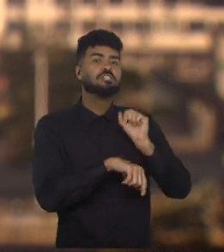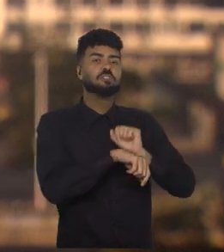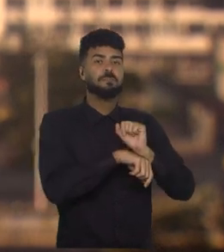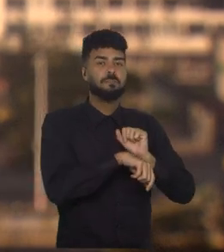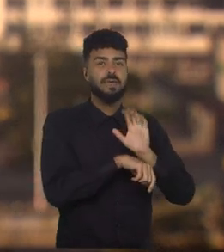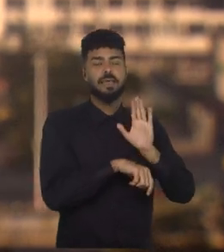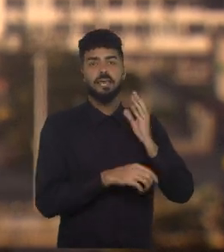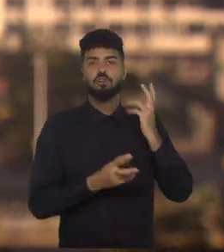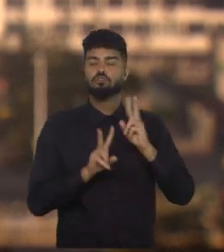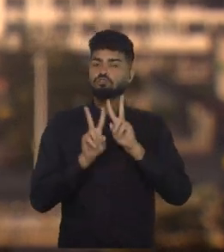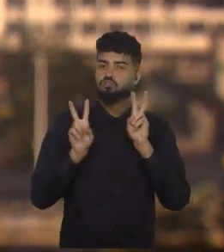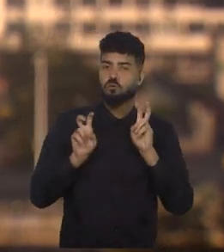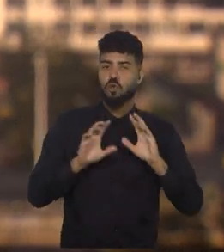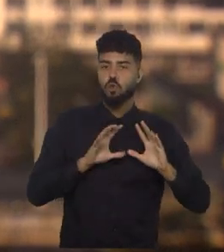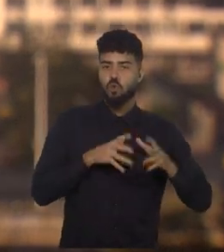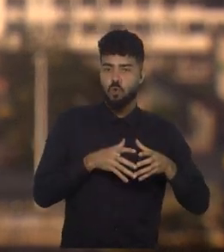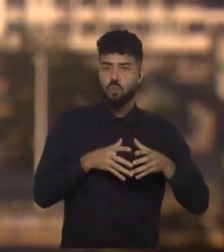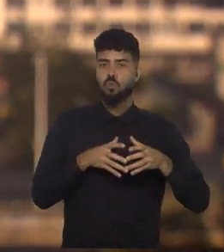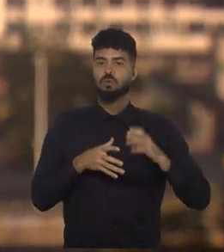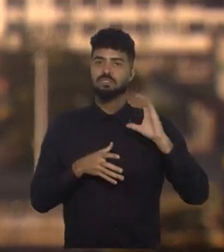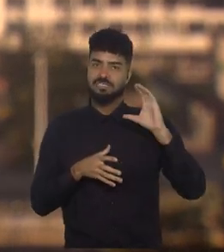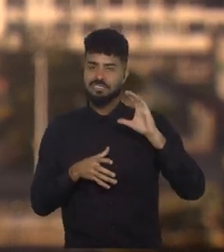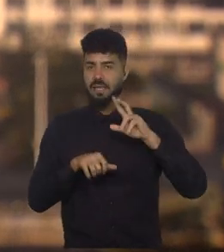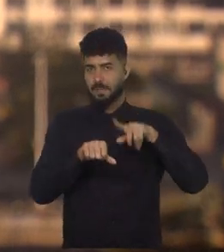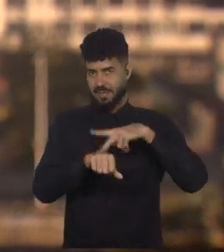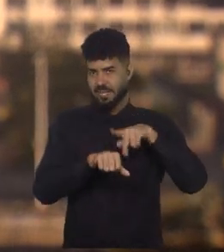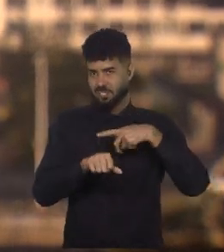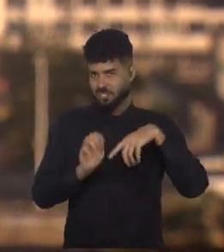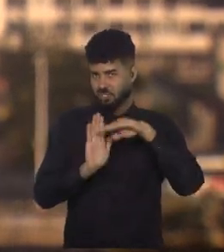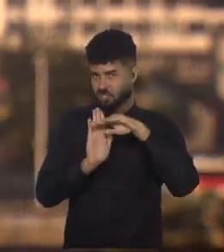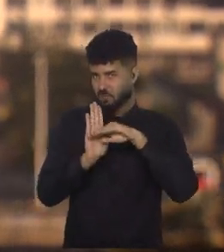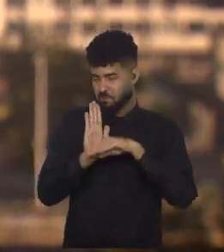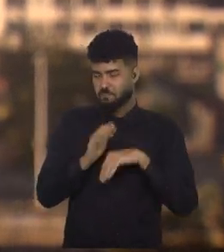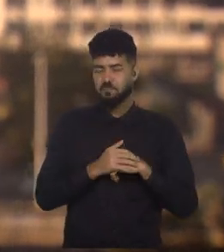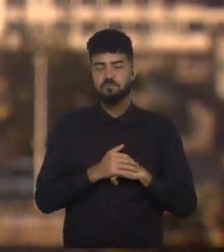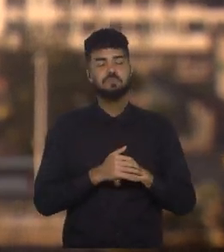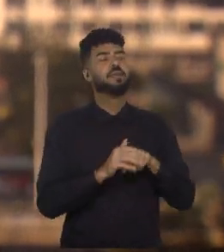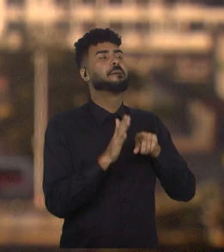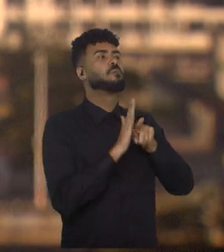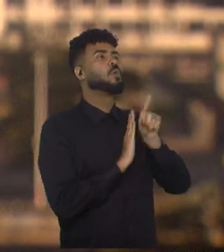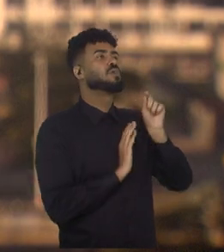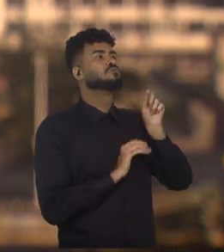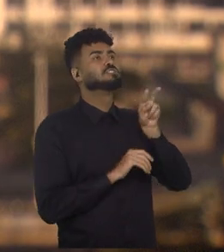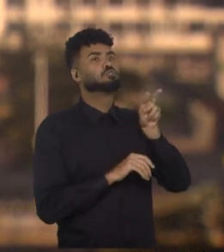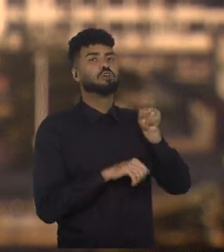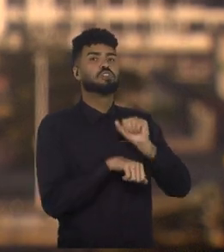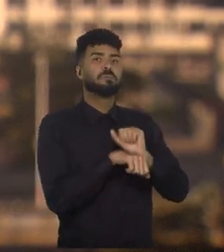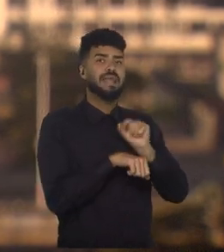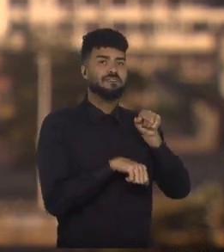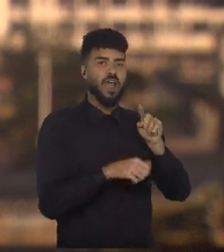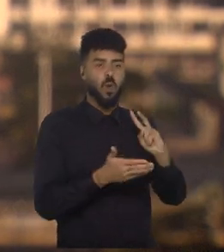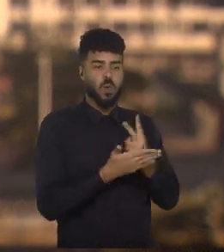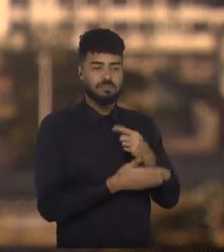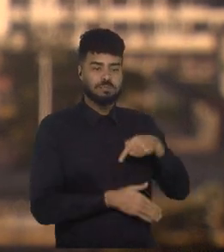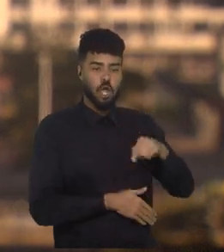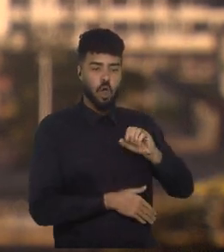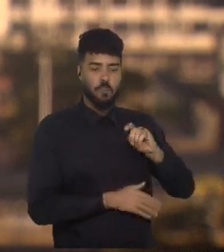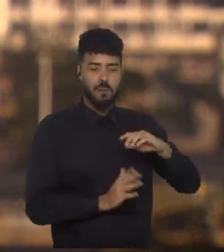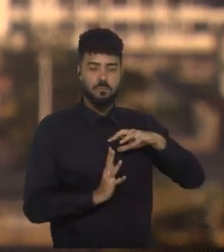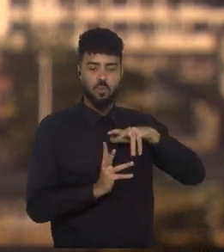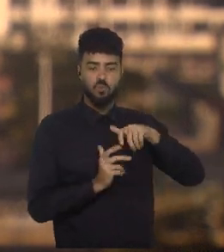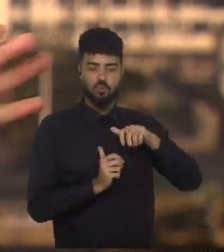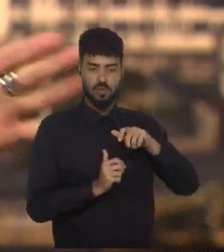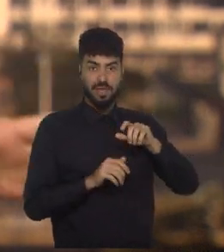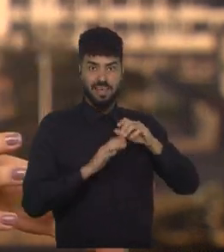gente falar dos grupos, dos países do Grupo C, queria saber o vocês esperam dessa Copa do Mundo. O essa Copa do Mundo na